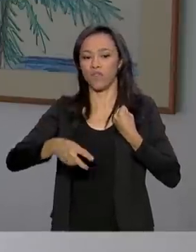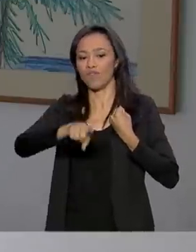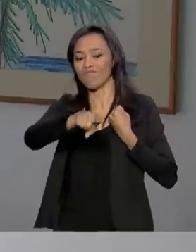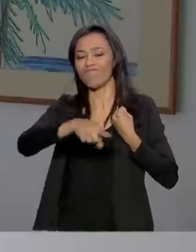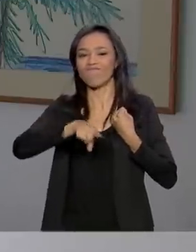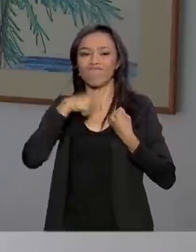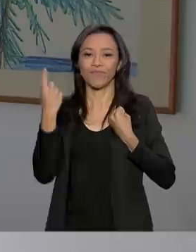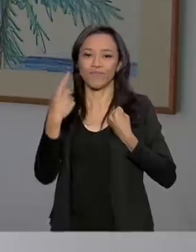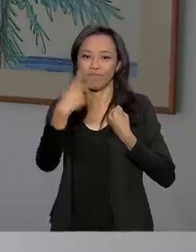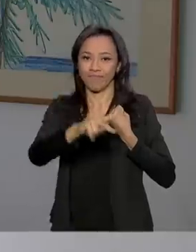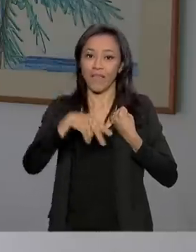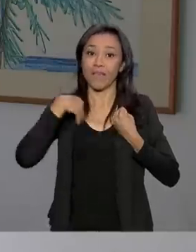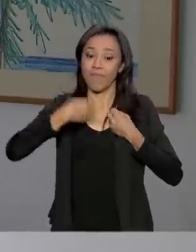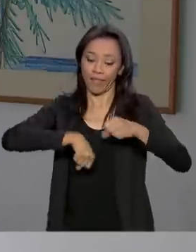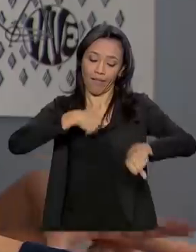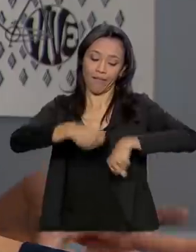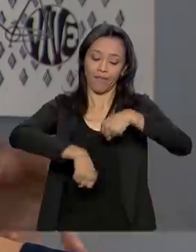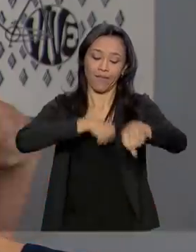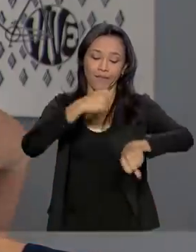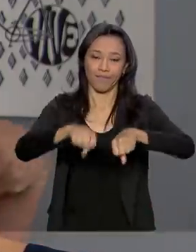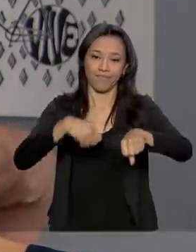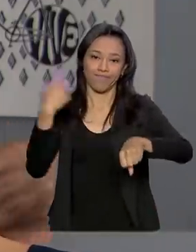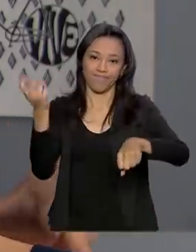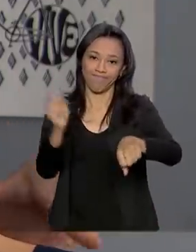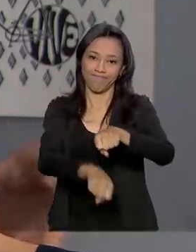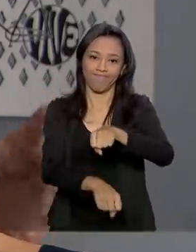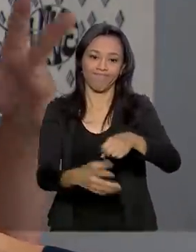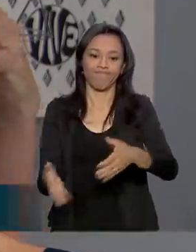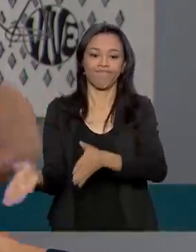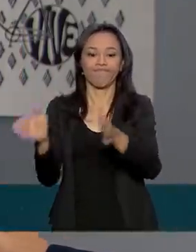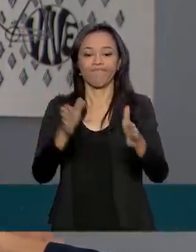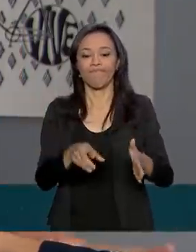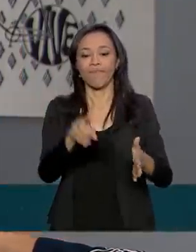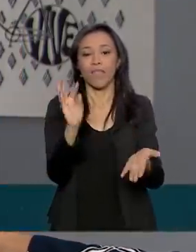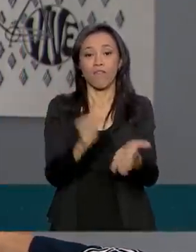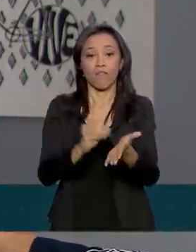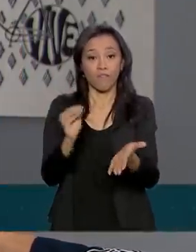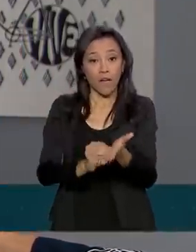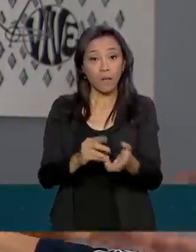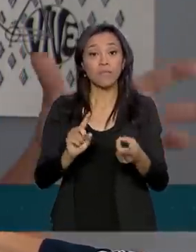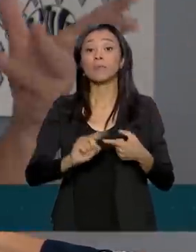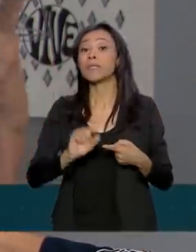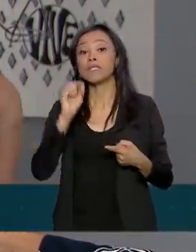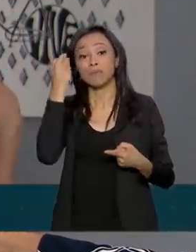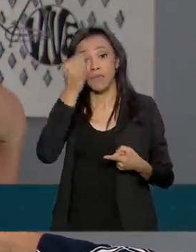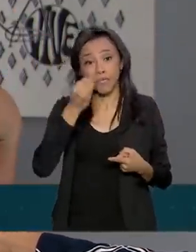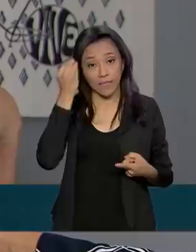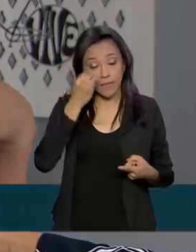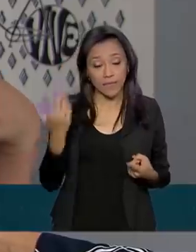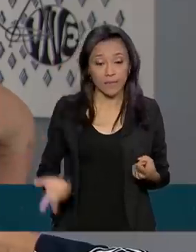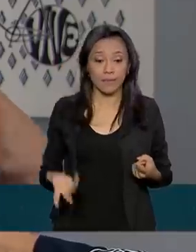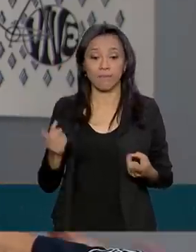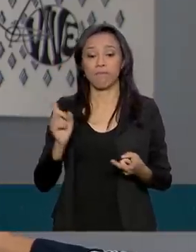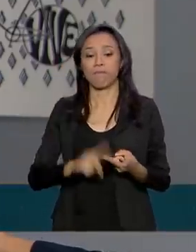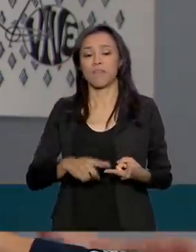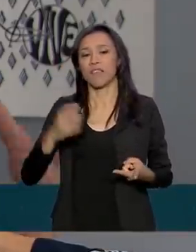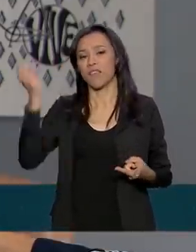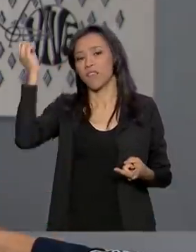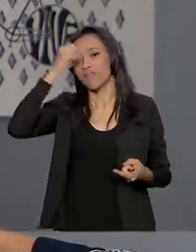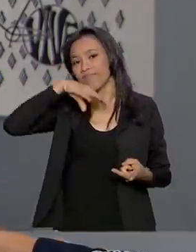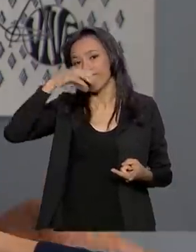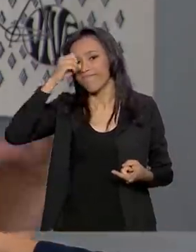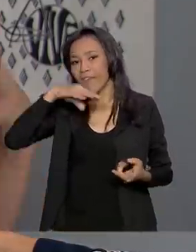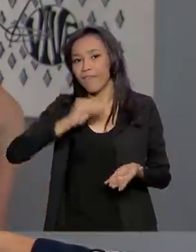foi atropelado enquanto pedalava. Foi uma conjugação de falta de experiência com uma imprudência